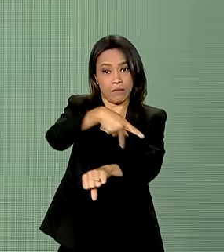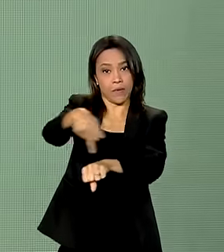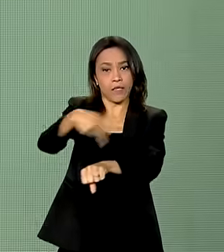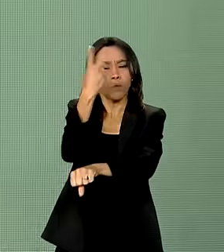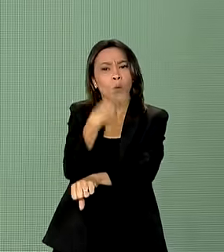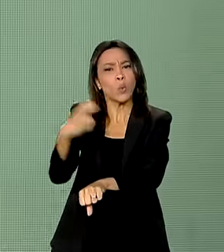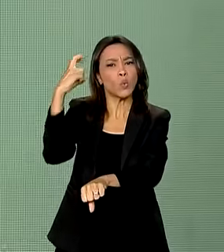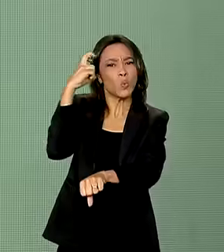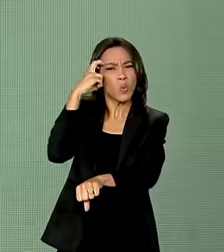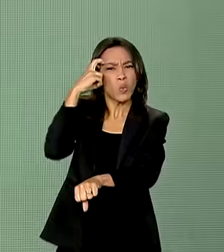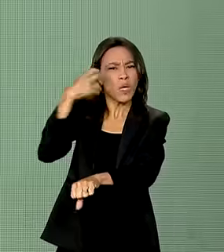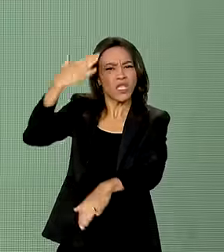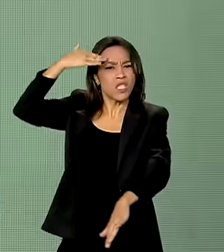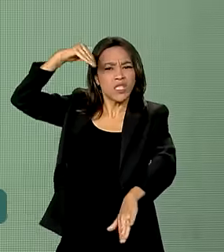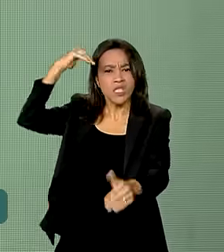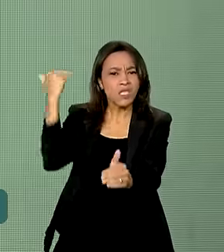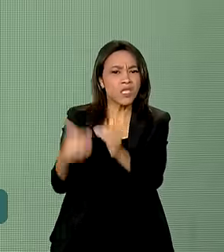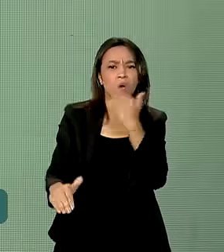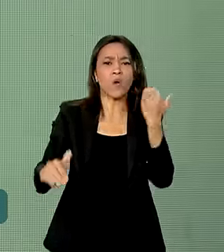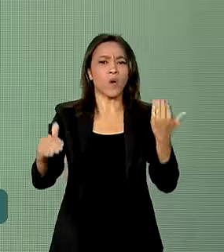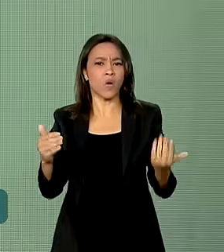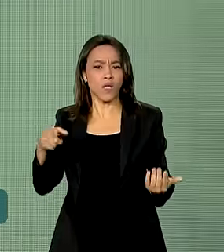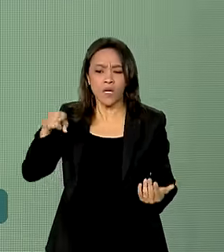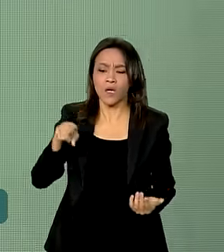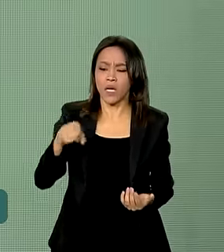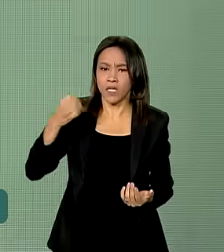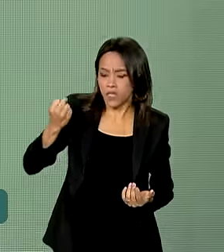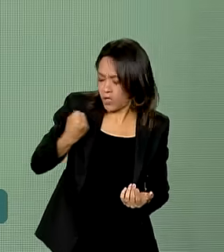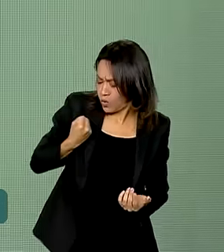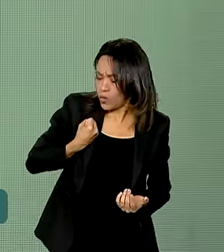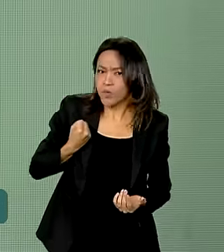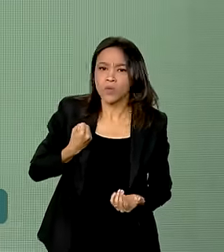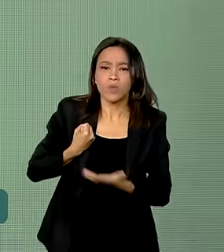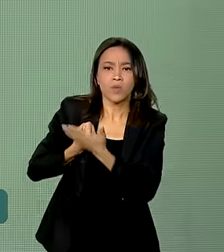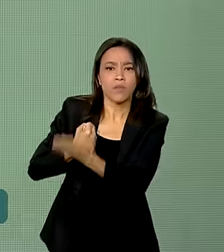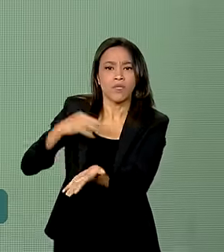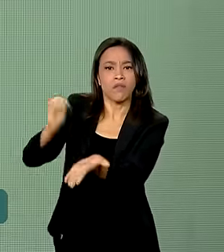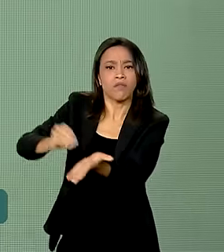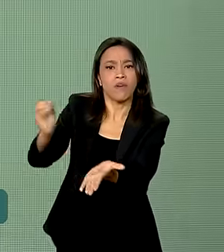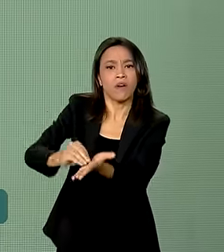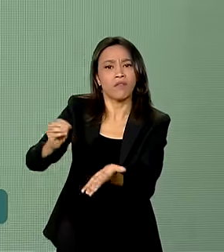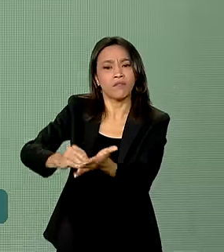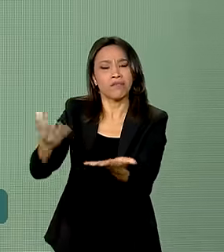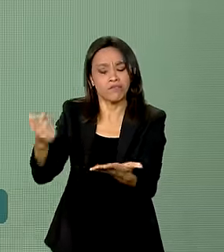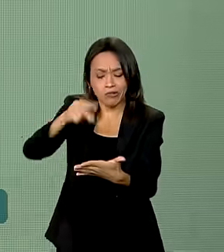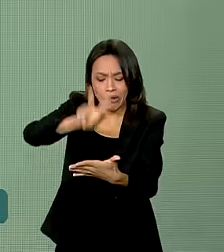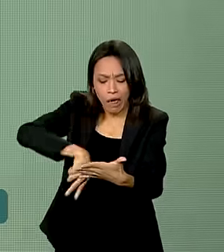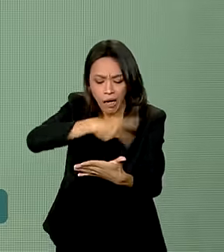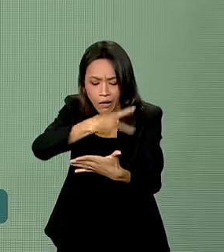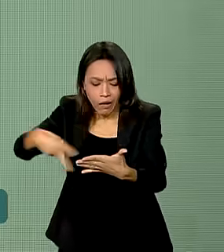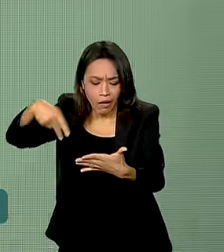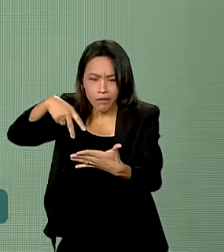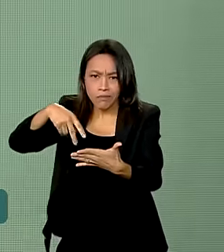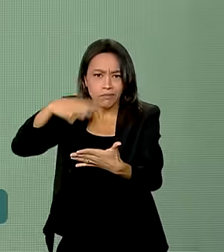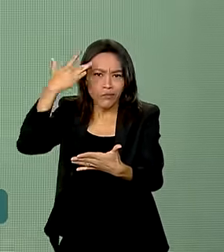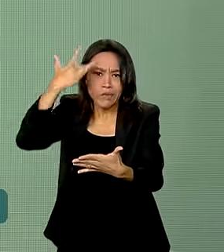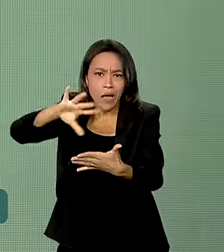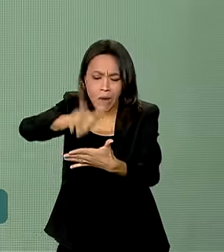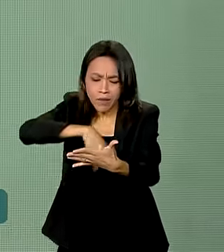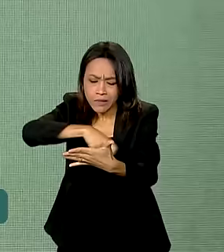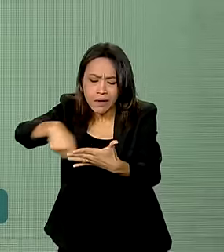indignação em relação a esses números de alfabetização no nosso país. É inaceitável,